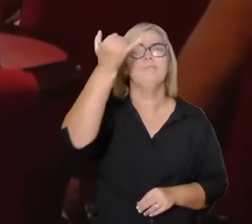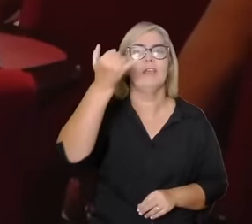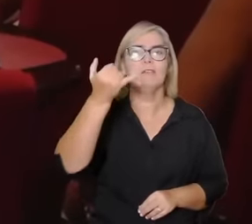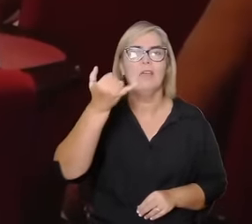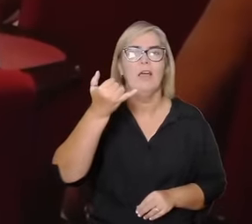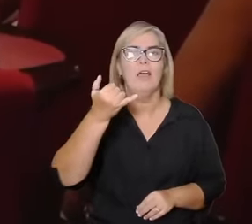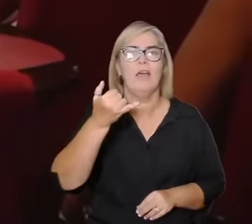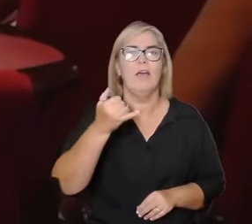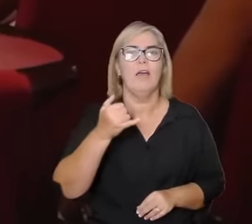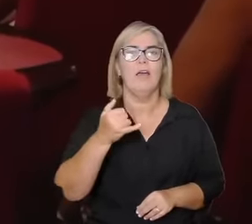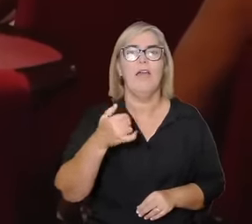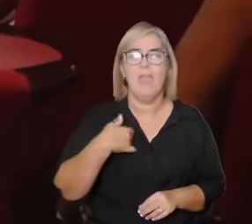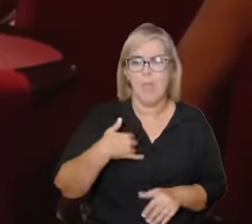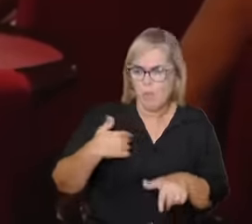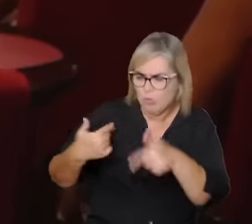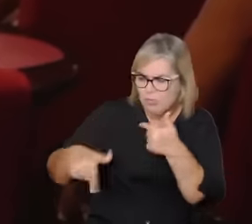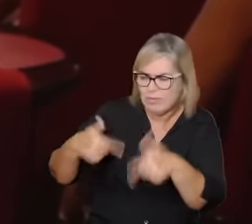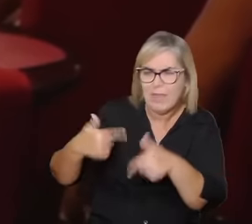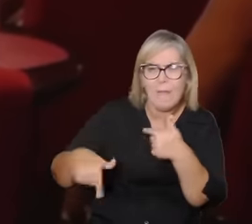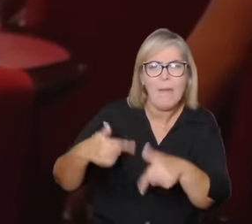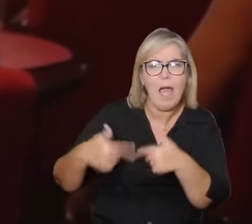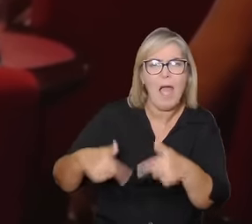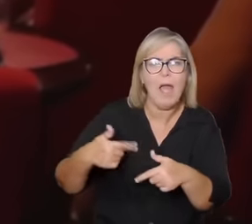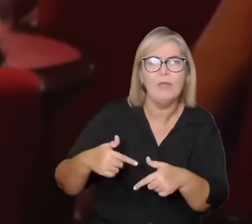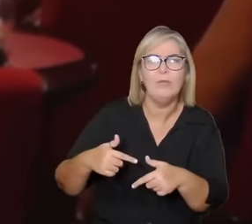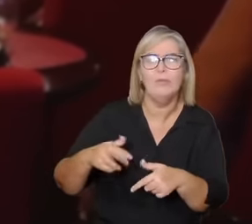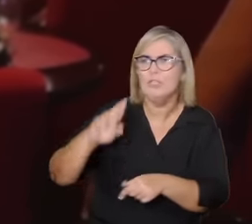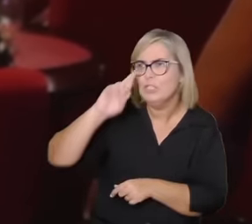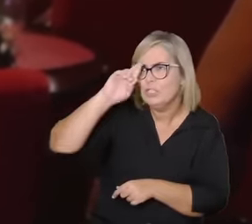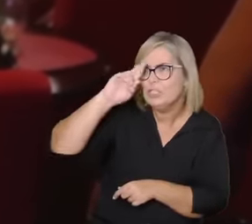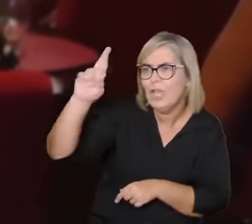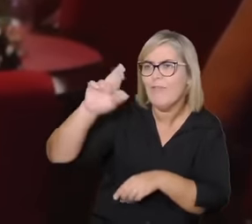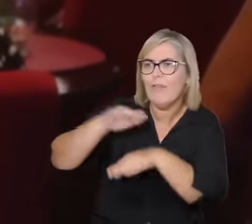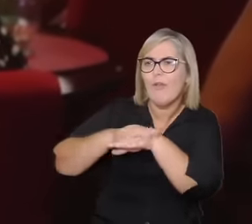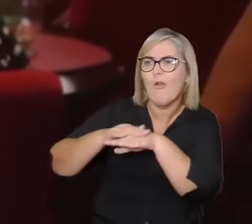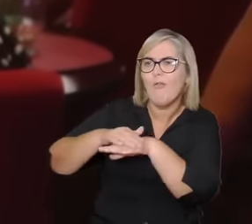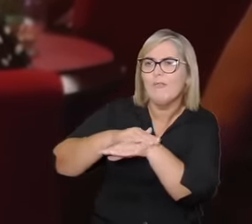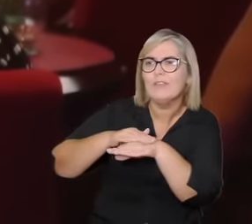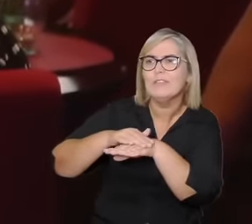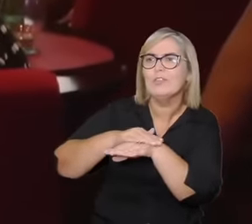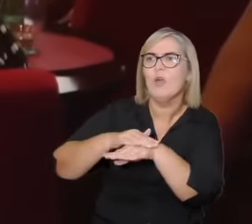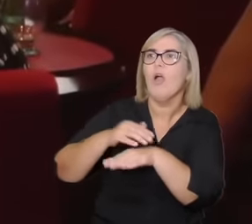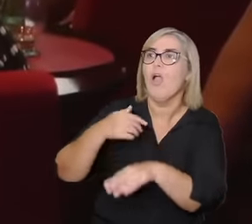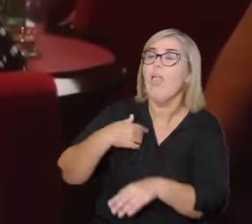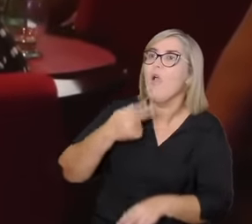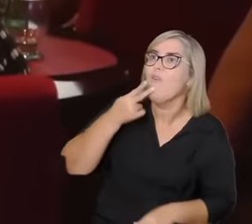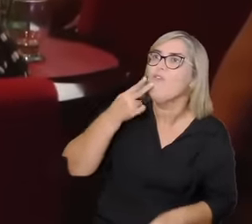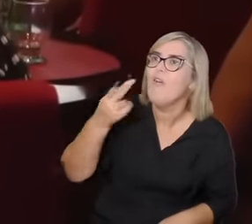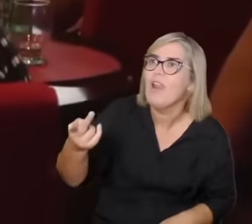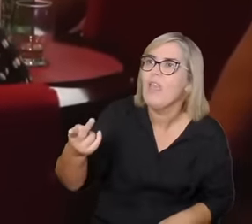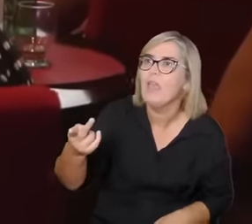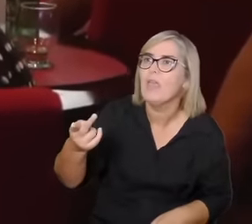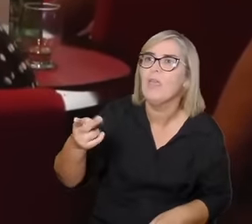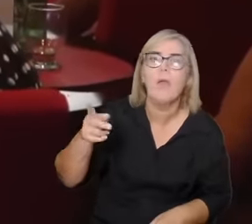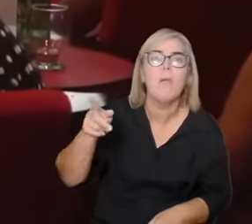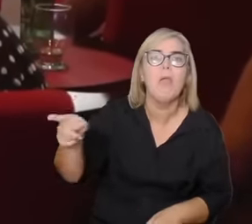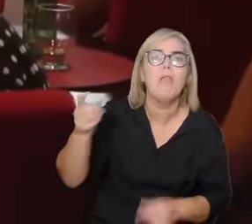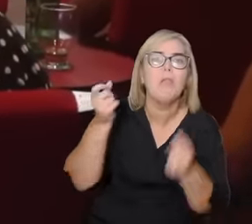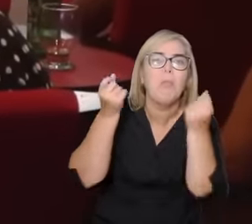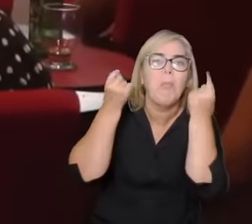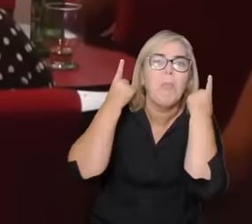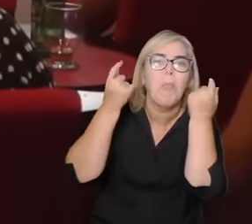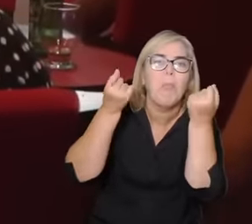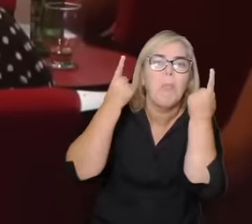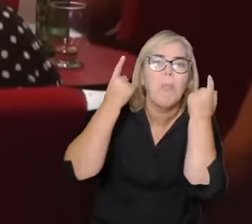e aí ninguém te ouviu aí uma outra pessoa falou e todo mundo que ideia maravilhosa vamos fazer isso isso pode